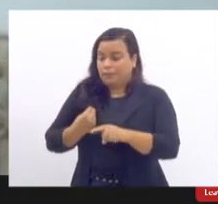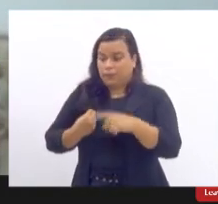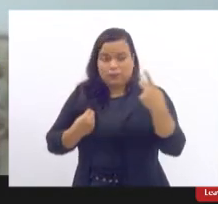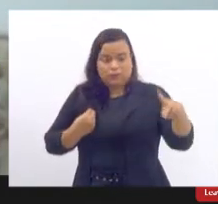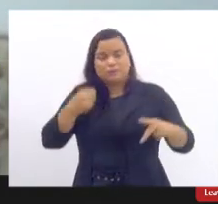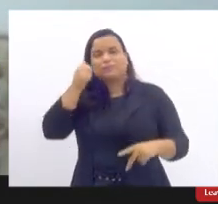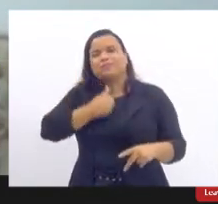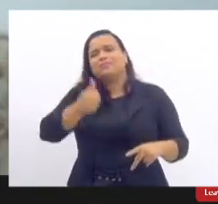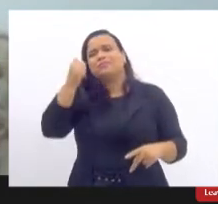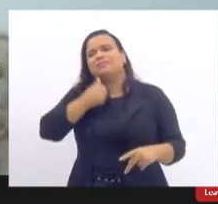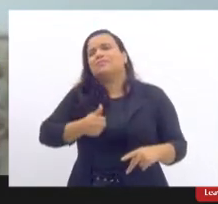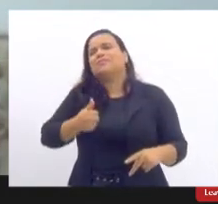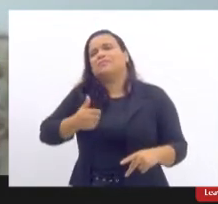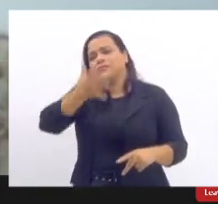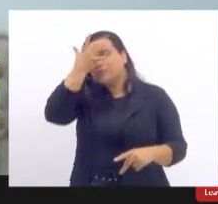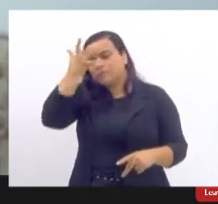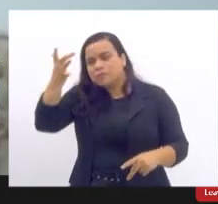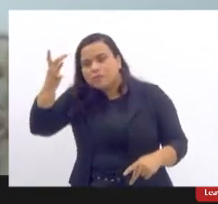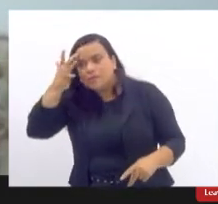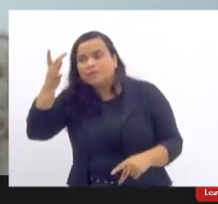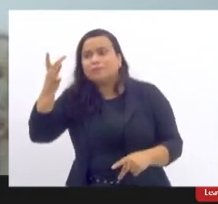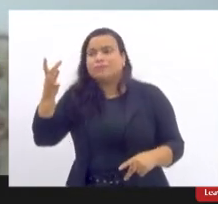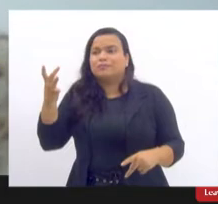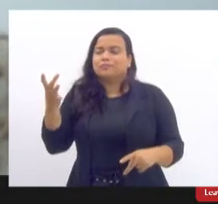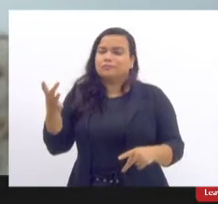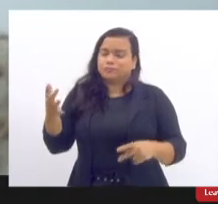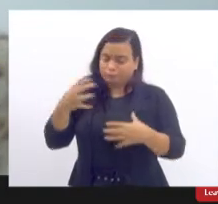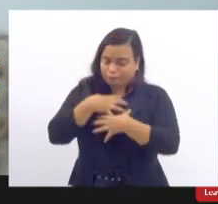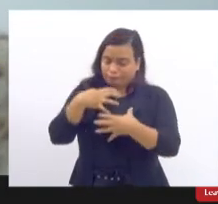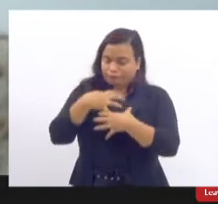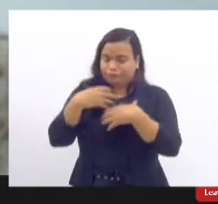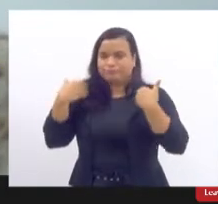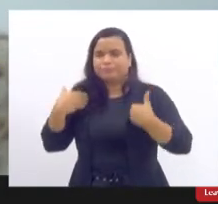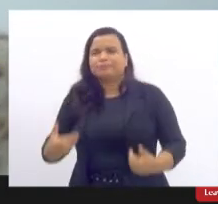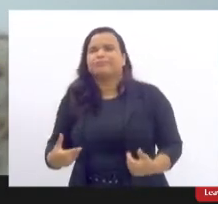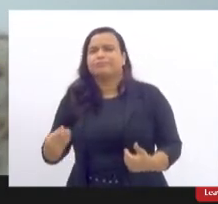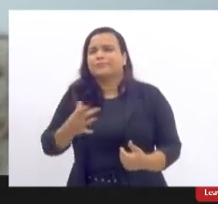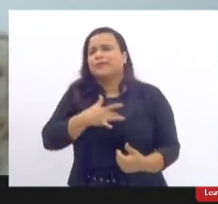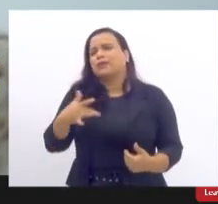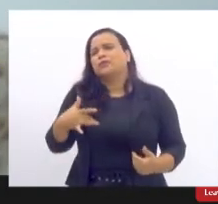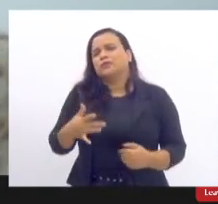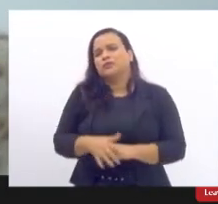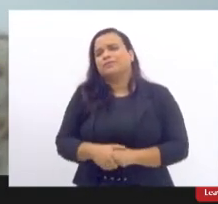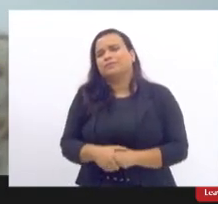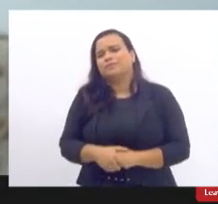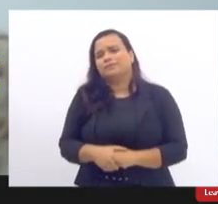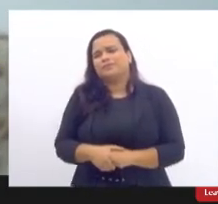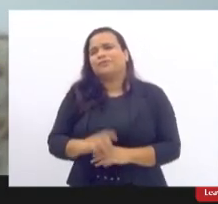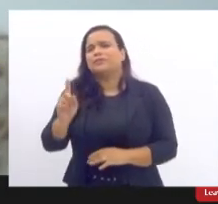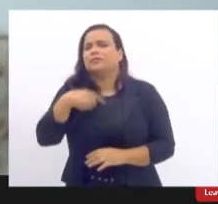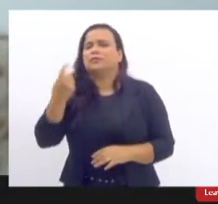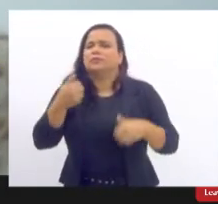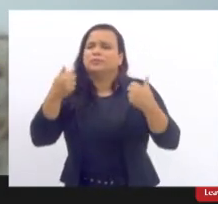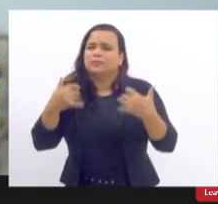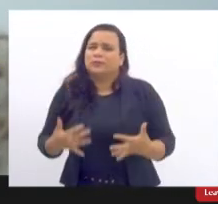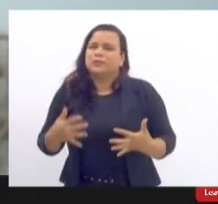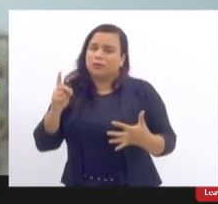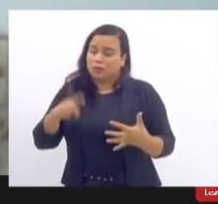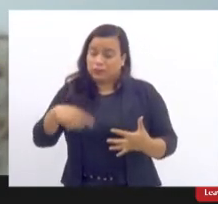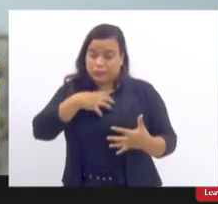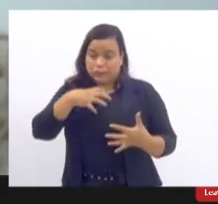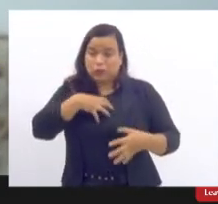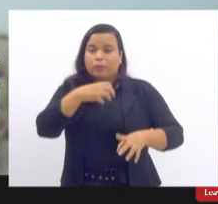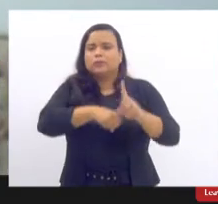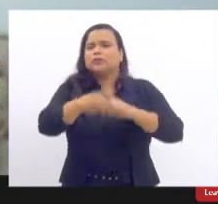na saúde mental das mulheres que nos procuram. Enfim, o que a gente está falando aqui certamente é de um sintoma social,